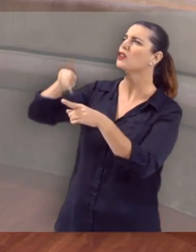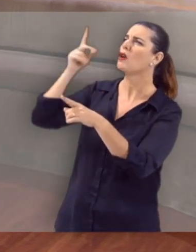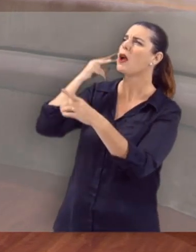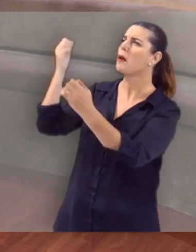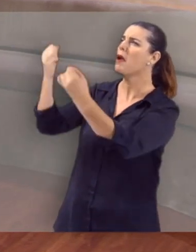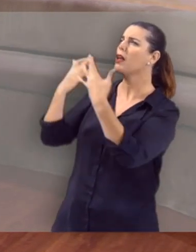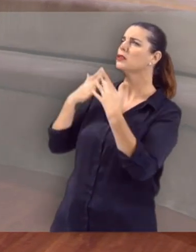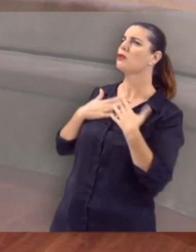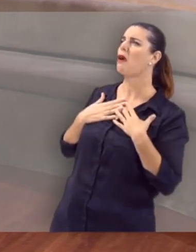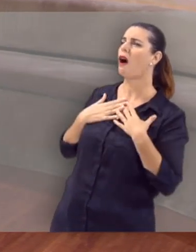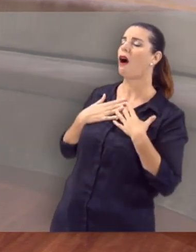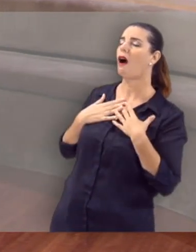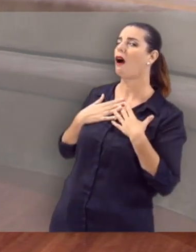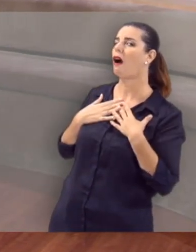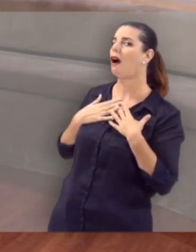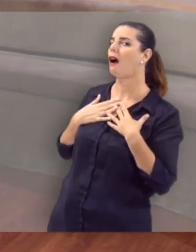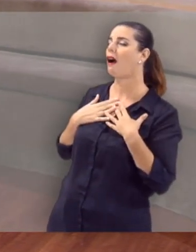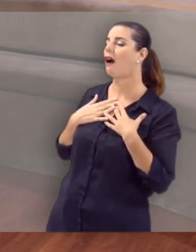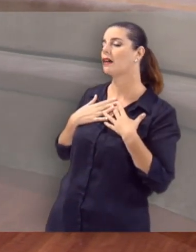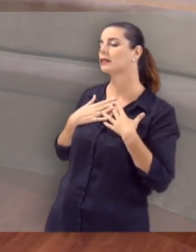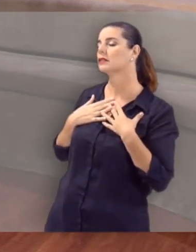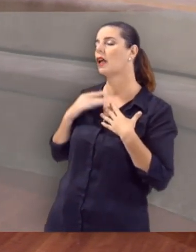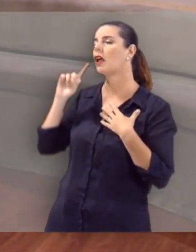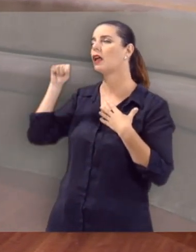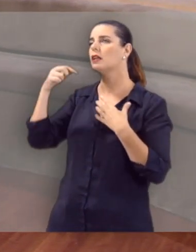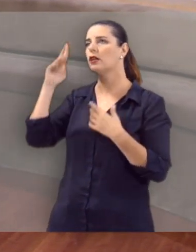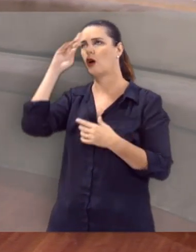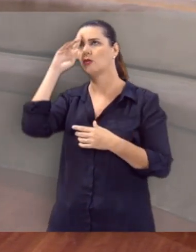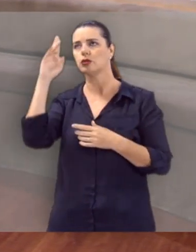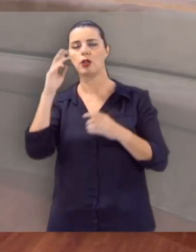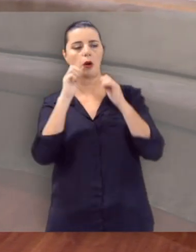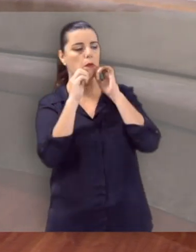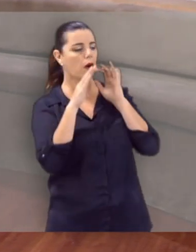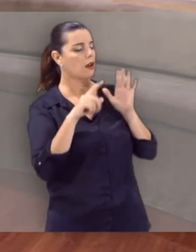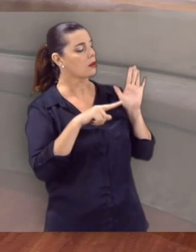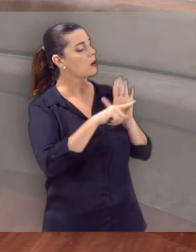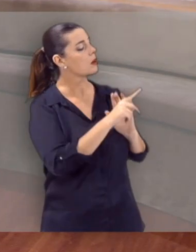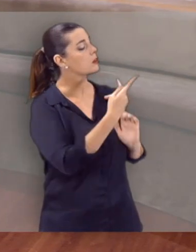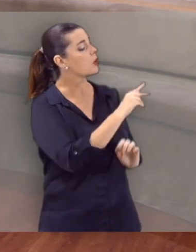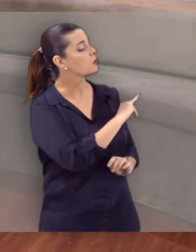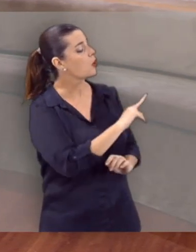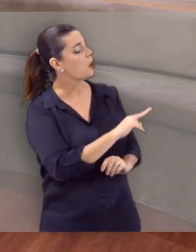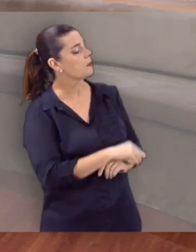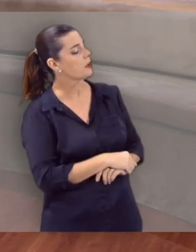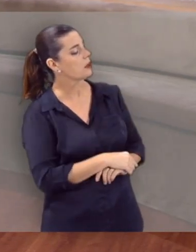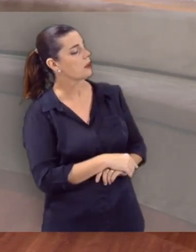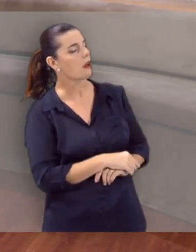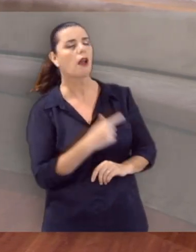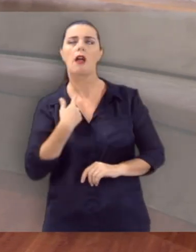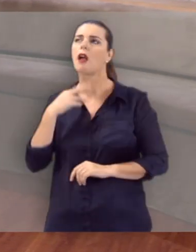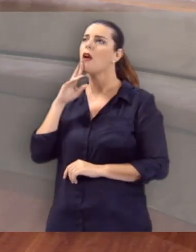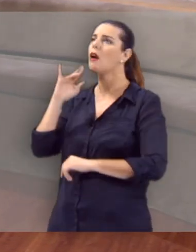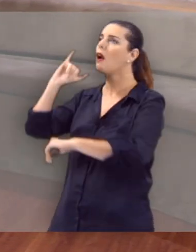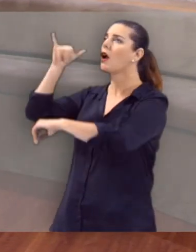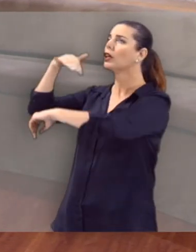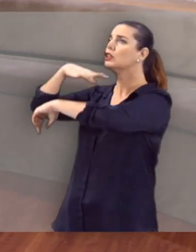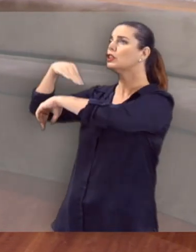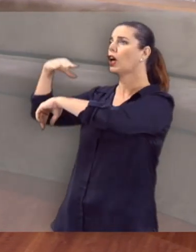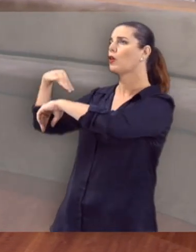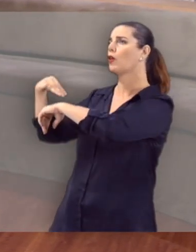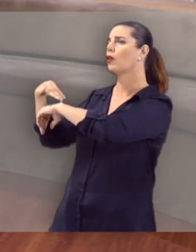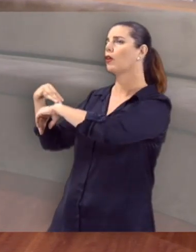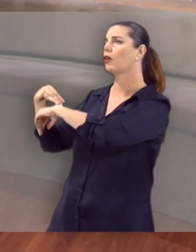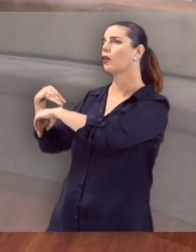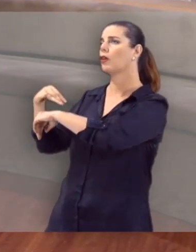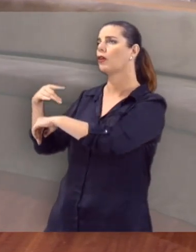Eu não te deixarei ir se tu não me abençoares. Então o Senhor perguntou para ele, Qual é o teu nome? E ele respondeu,